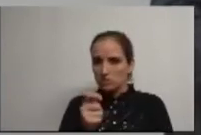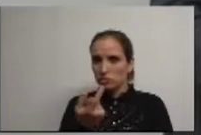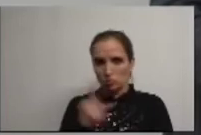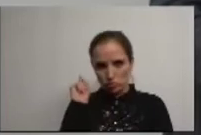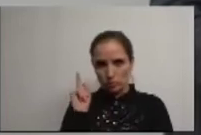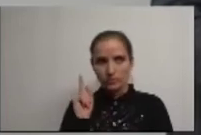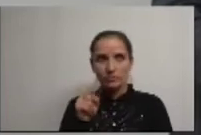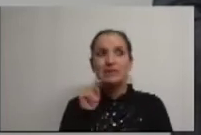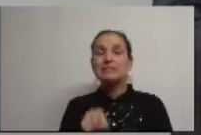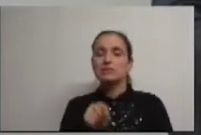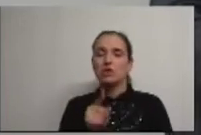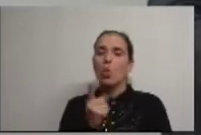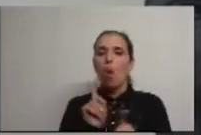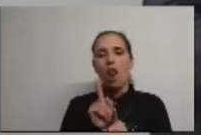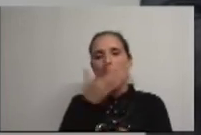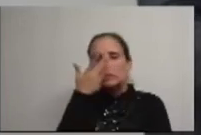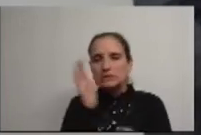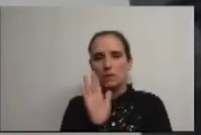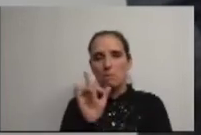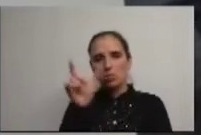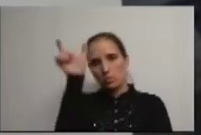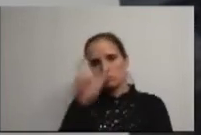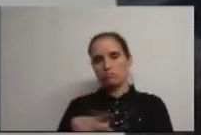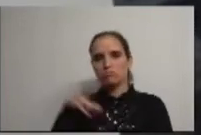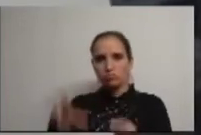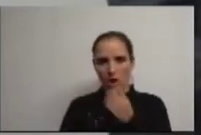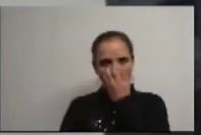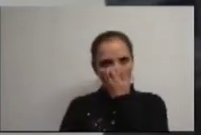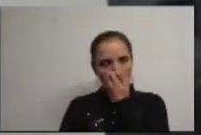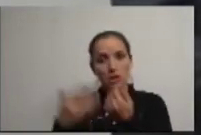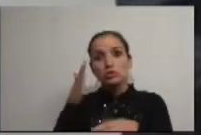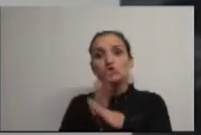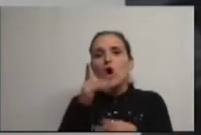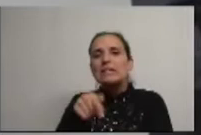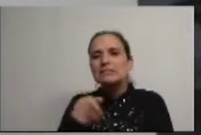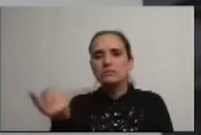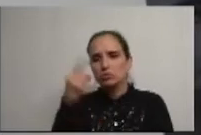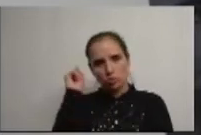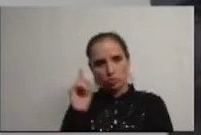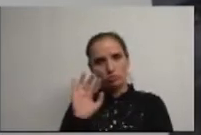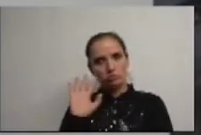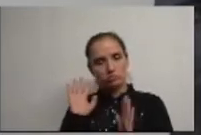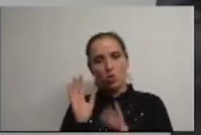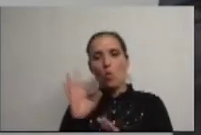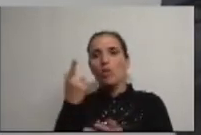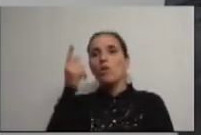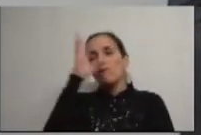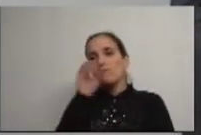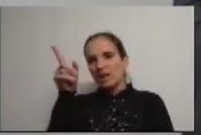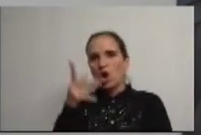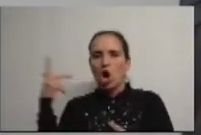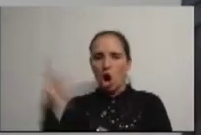Este é um exemplo para o país, mas não ficamos por aqui. Enquanto o Governo